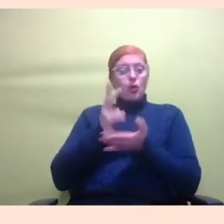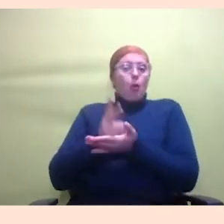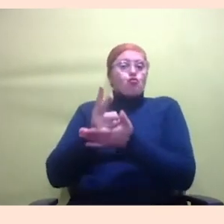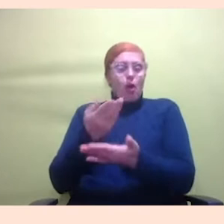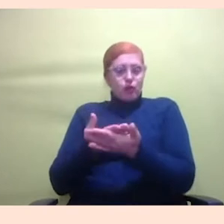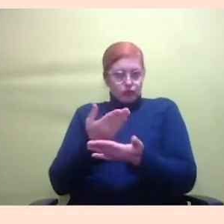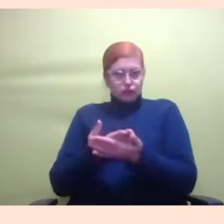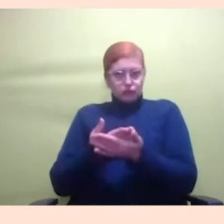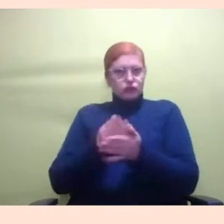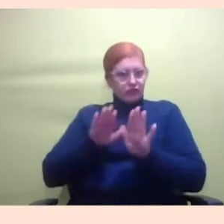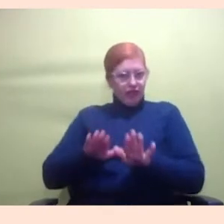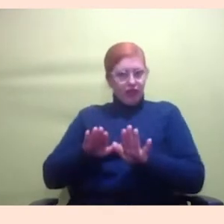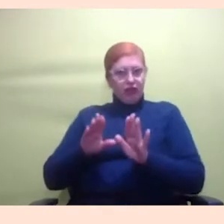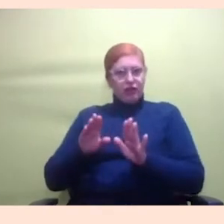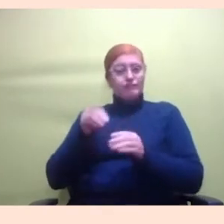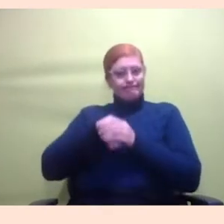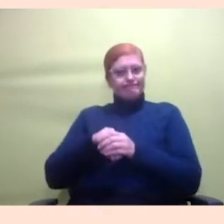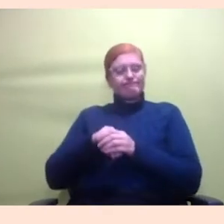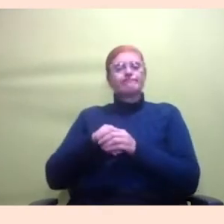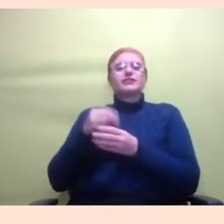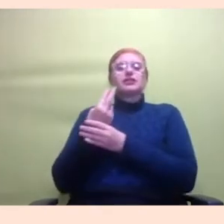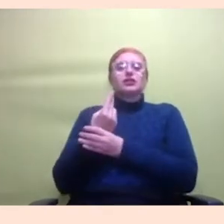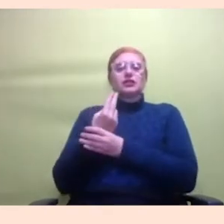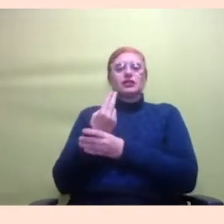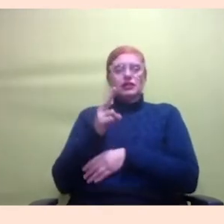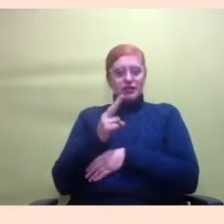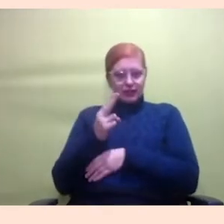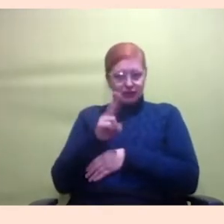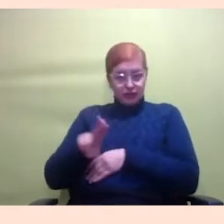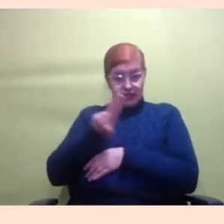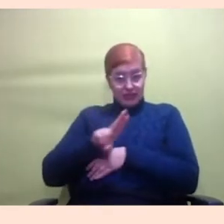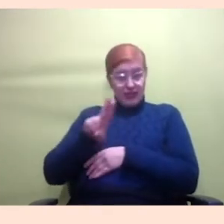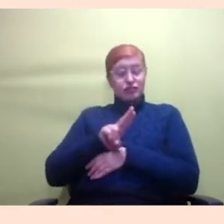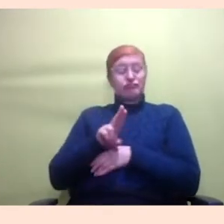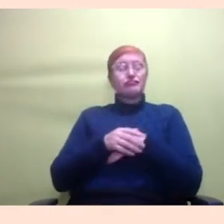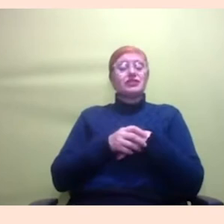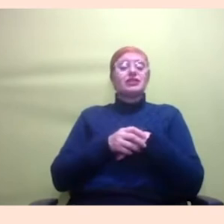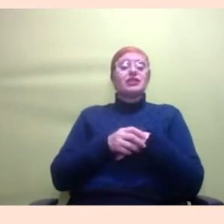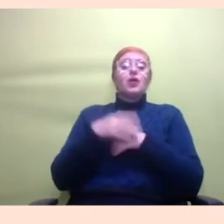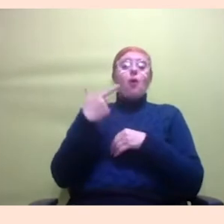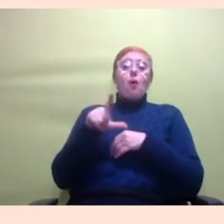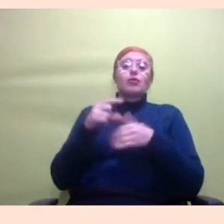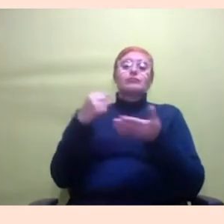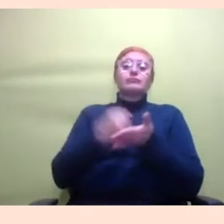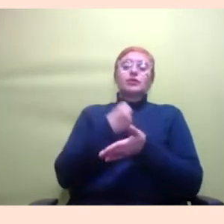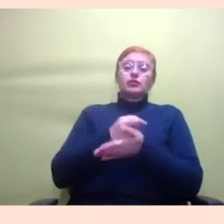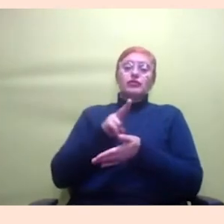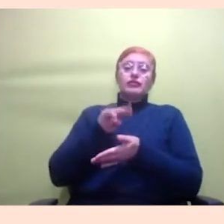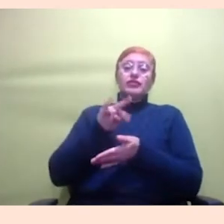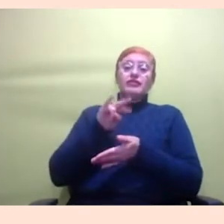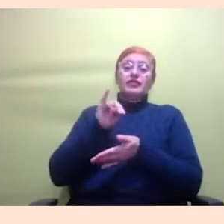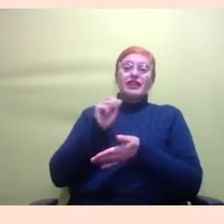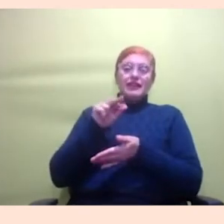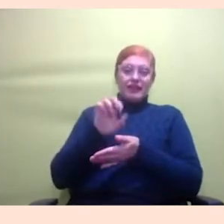elas então é bem interessante a outra questão Viviane Viviane